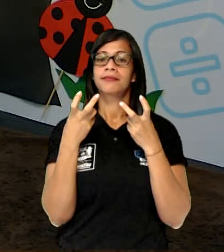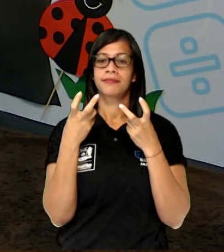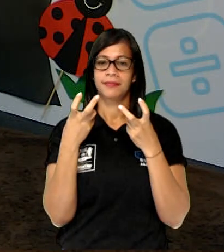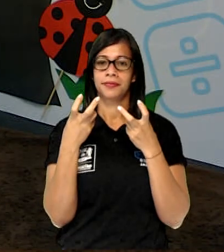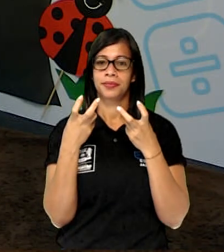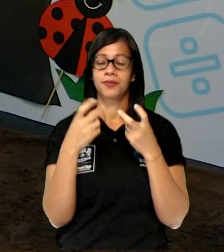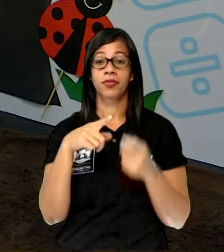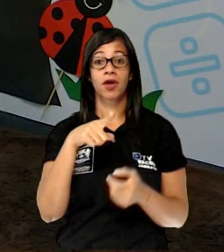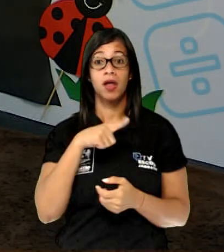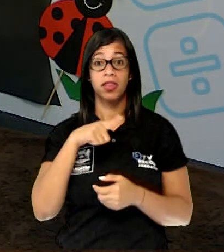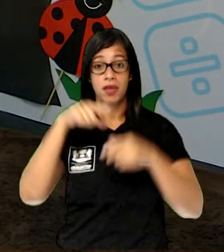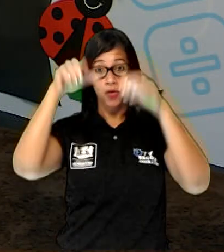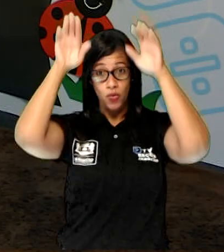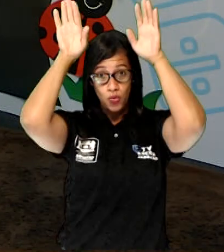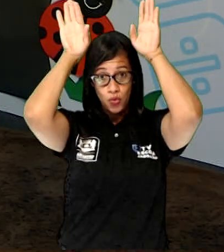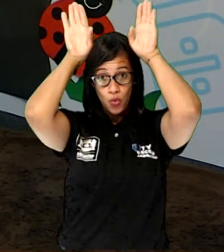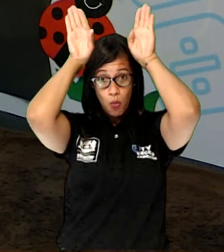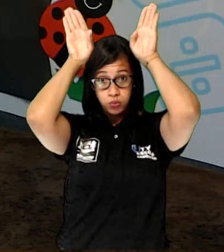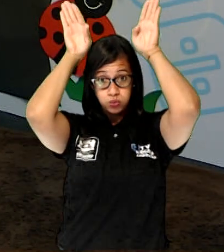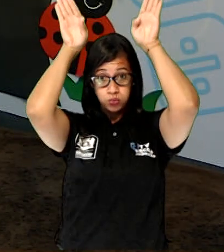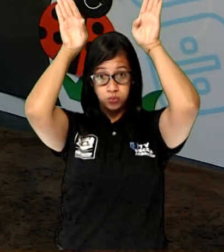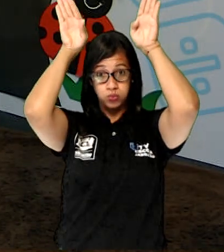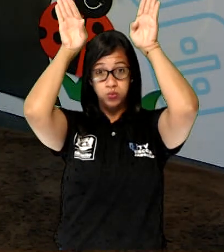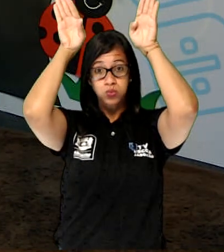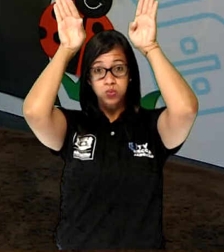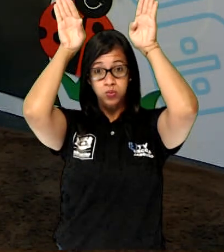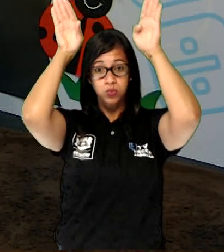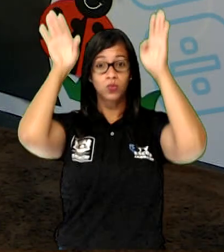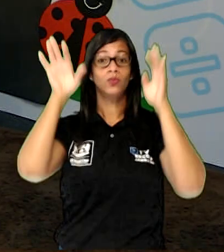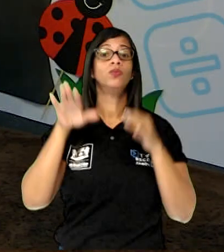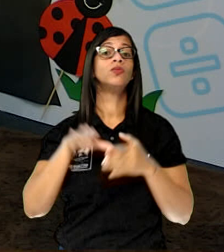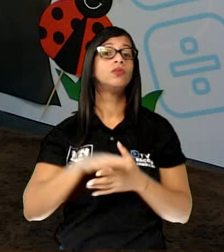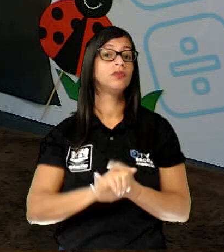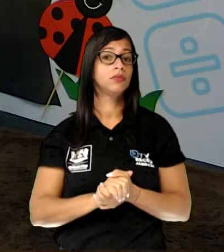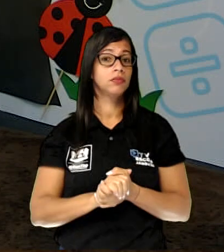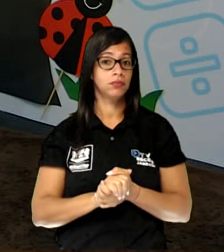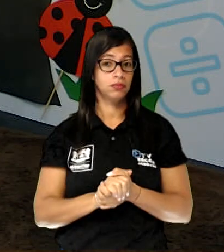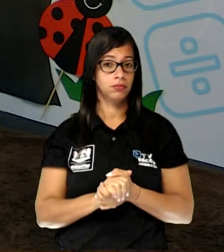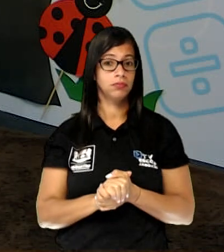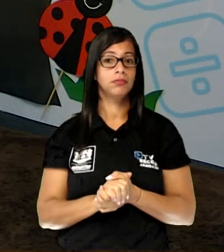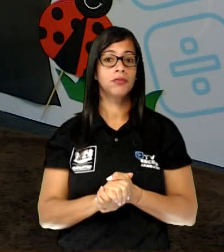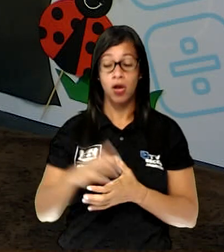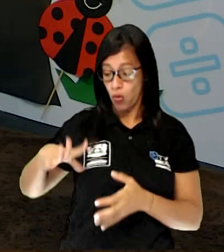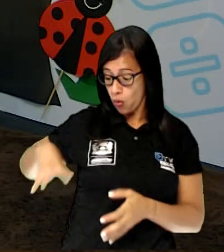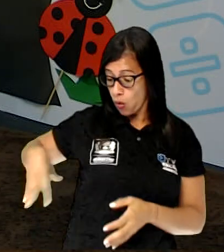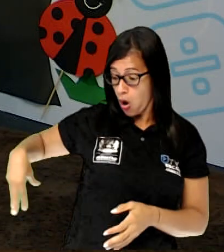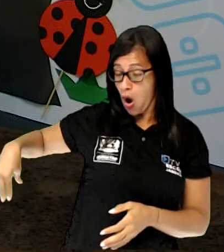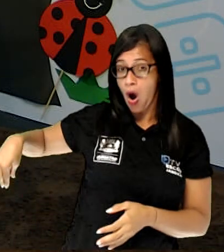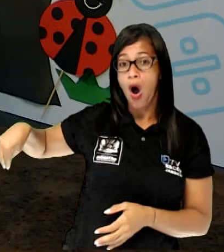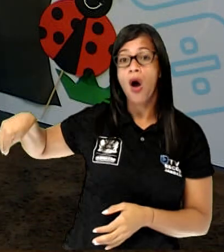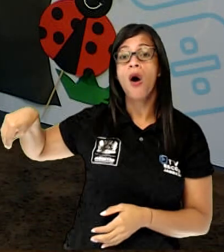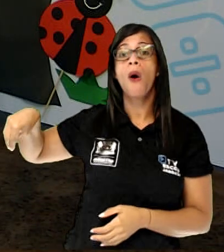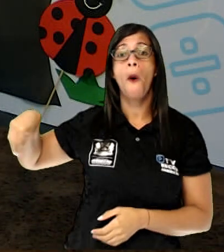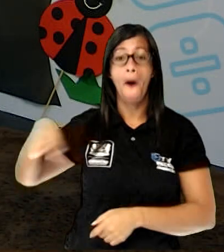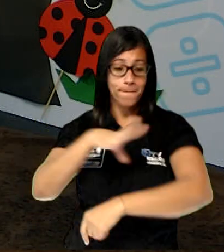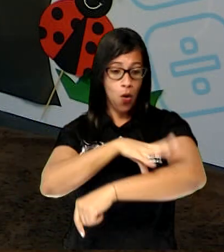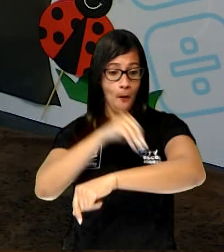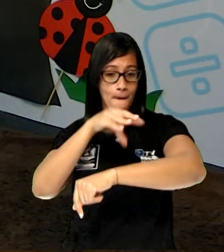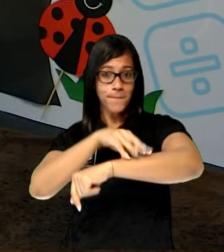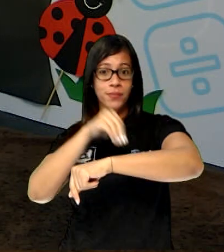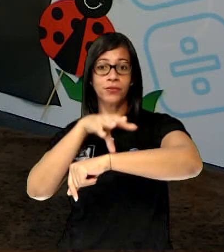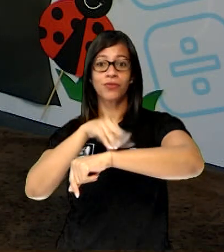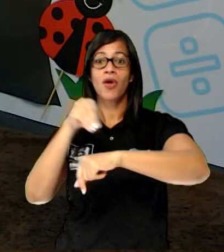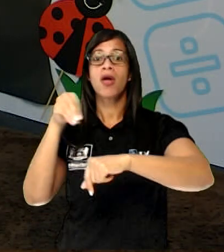Tem as orelhas pontudas e compridas e um rabo bem peludo. E faz assim, ó.